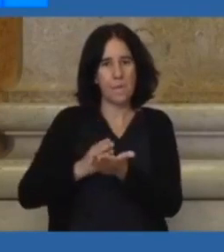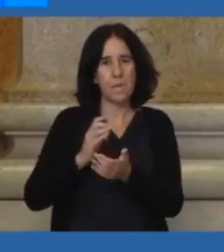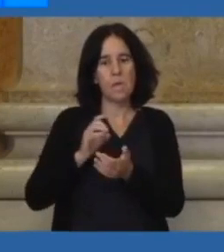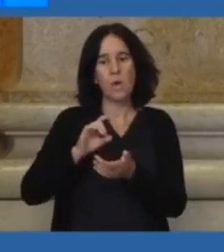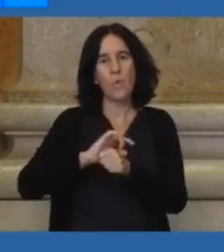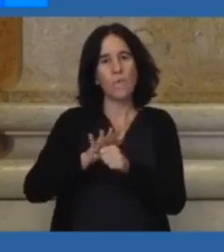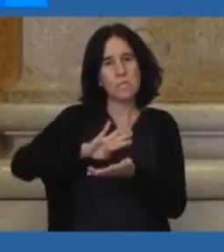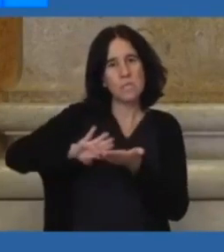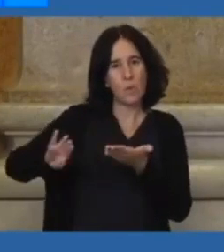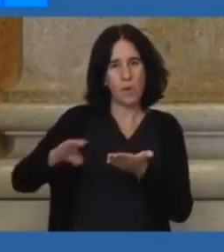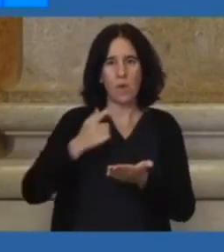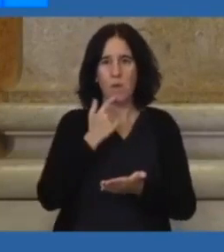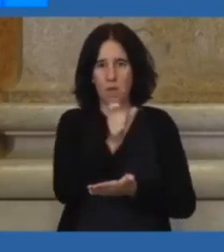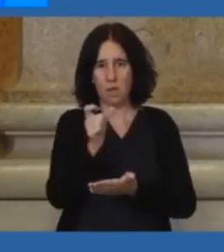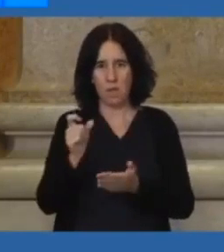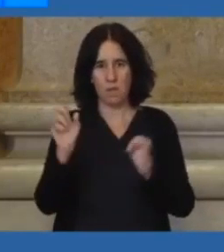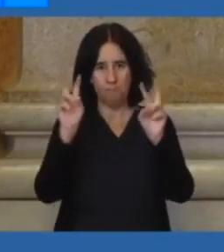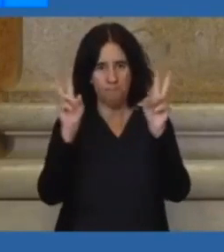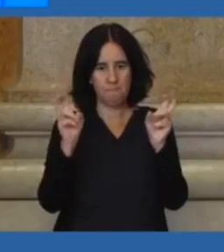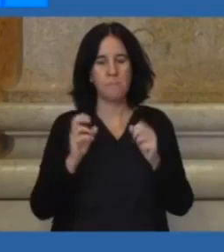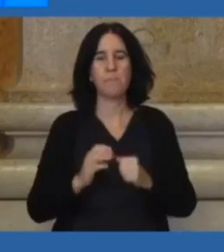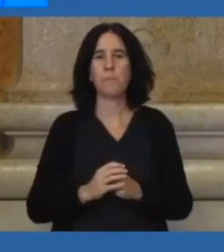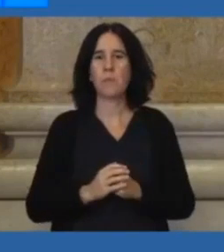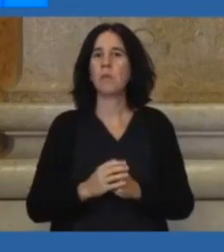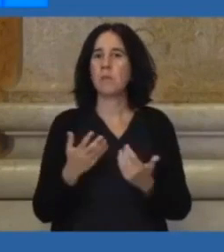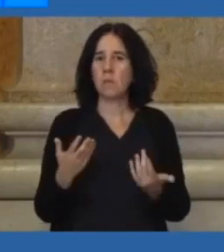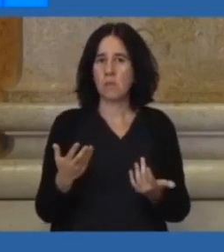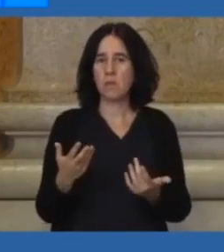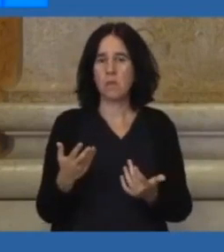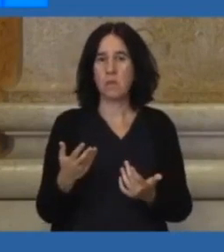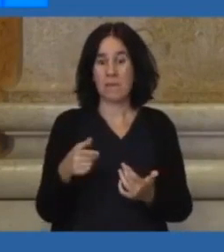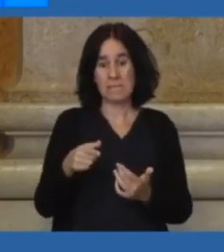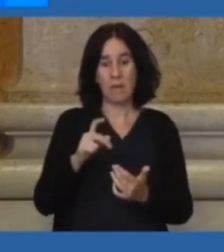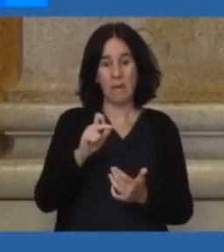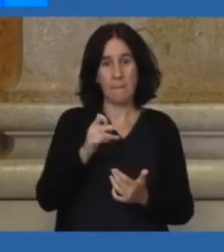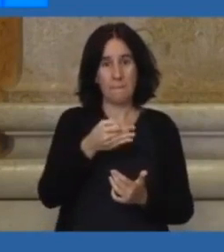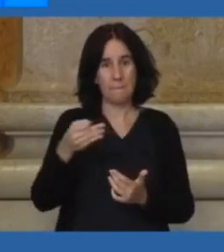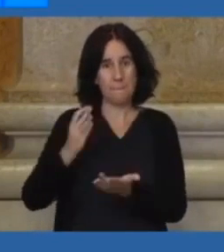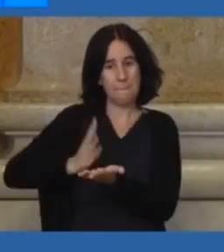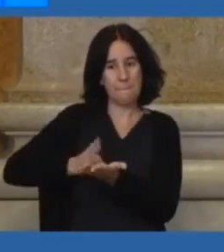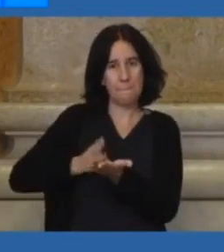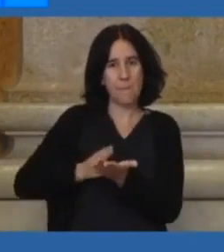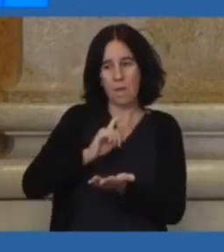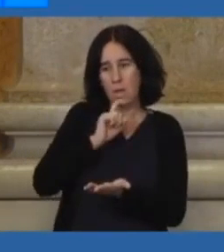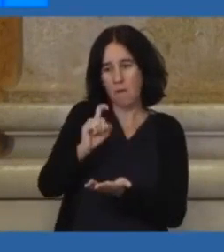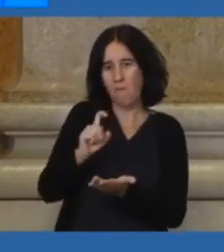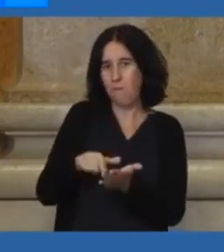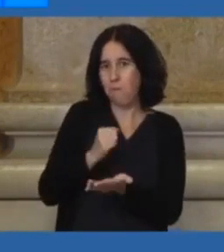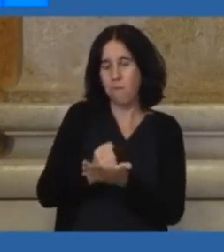Covid e a comunicação através desta aplicação, sempre